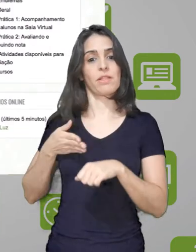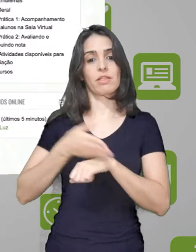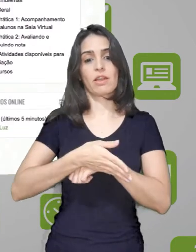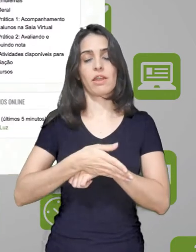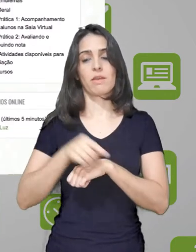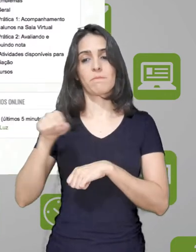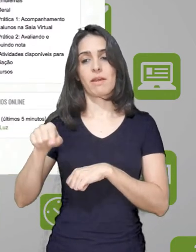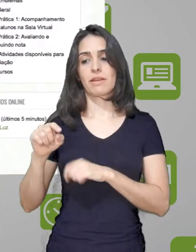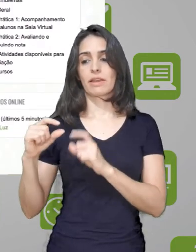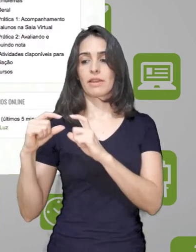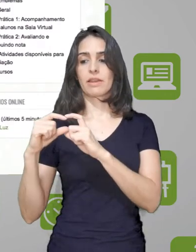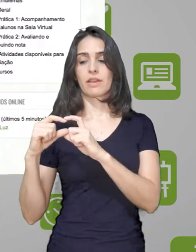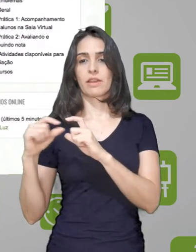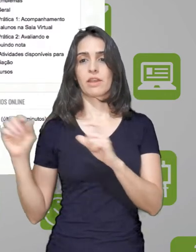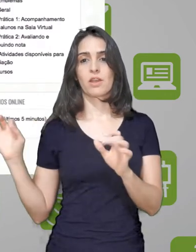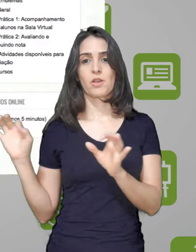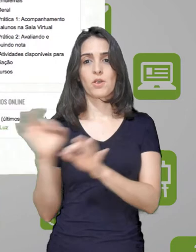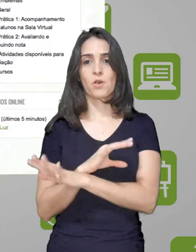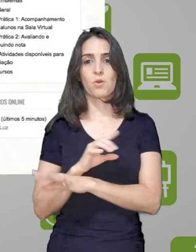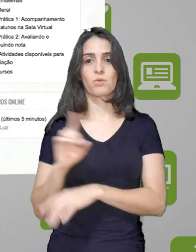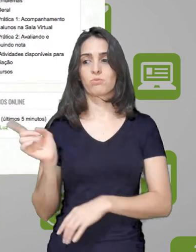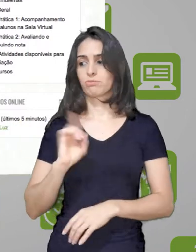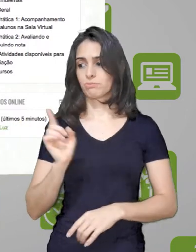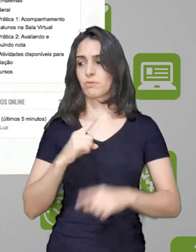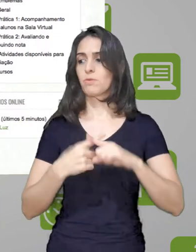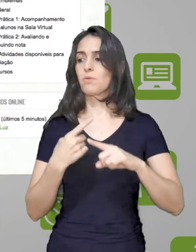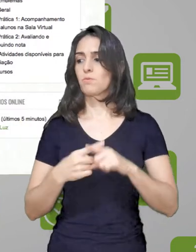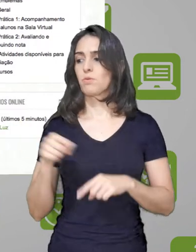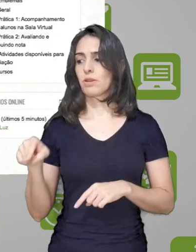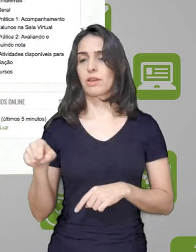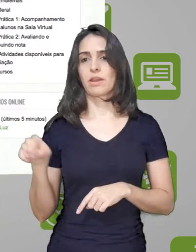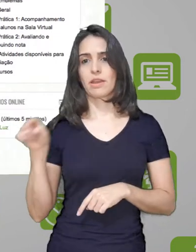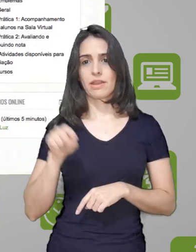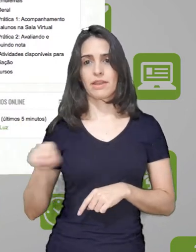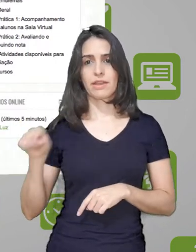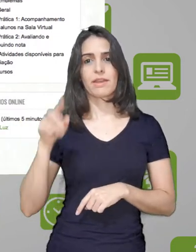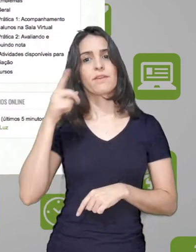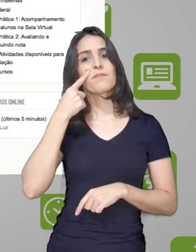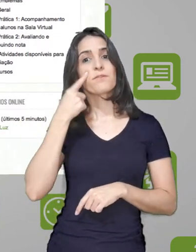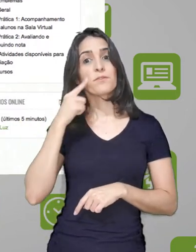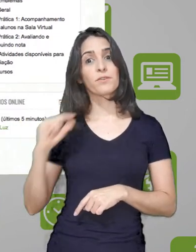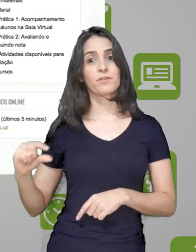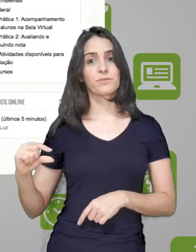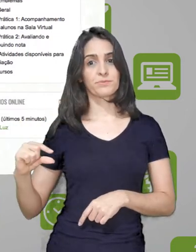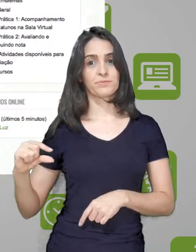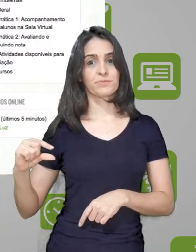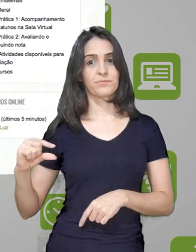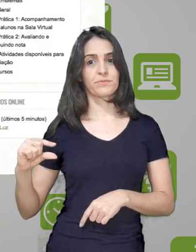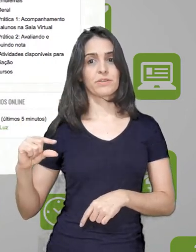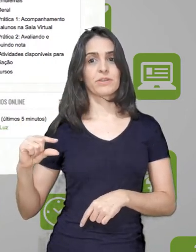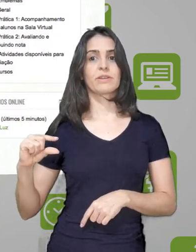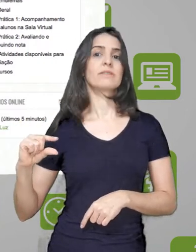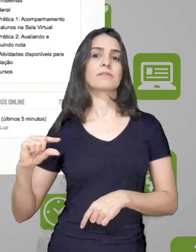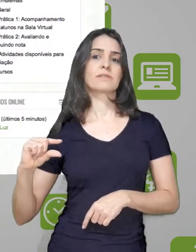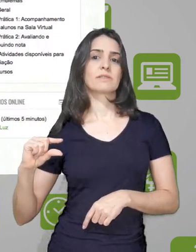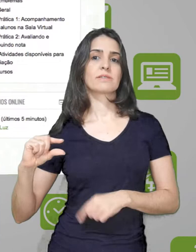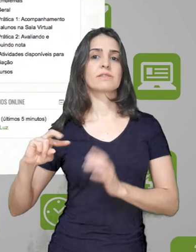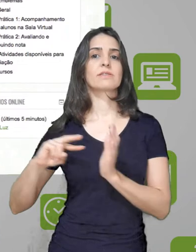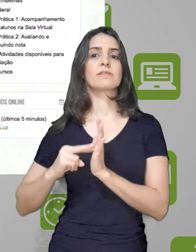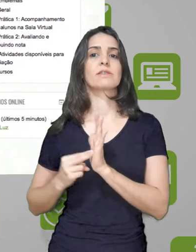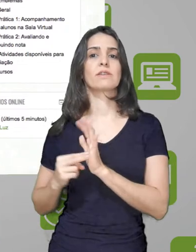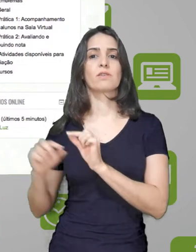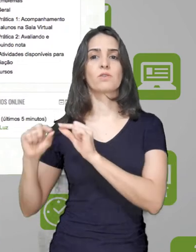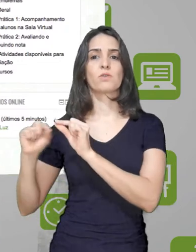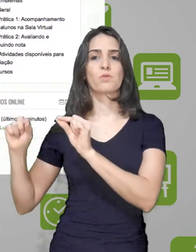acessado não marcou aqui na caixinha como concluído. Por quê? Porque quando a caixinha, esse checkbox aqui,